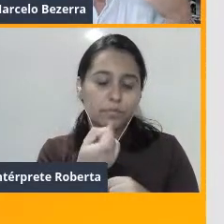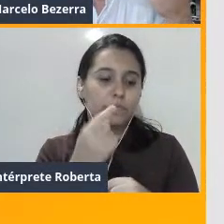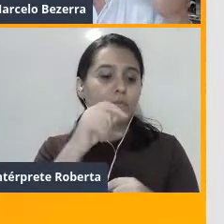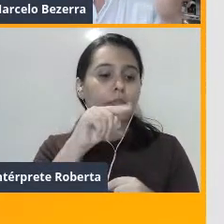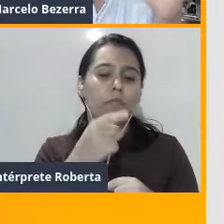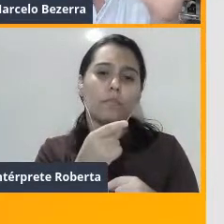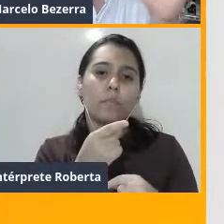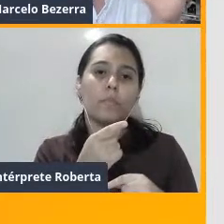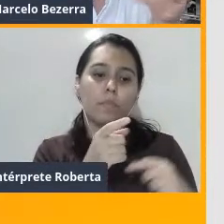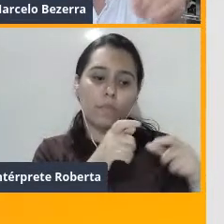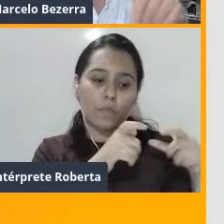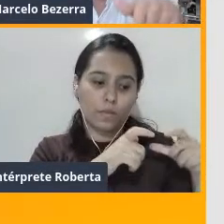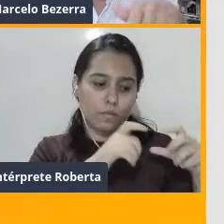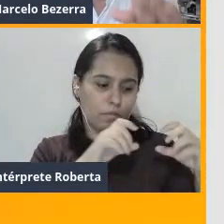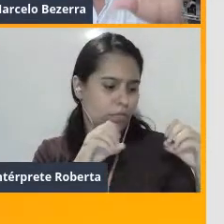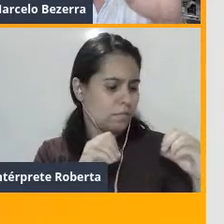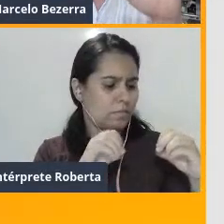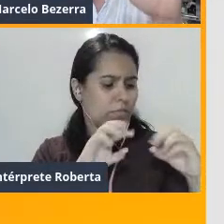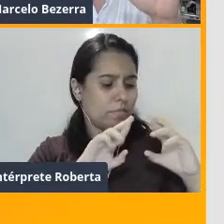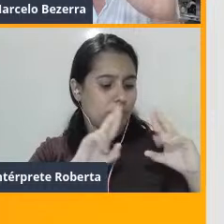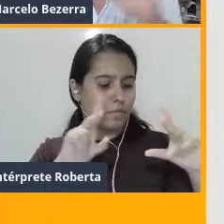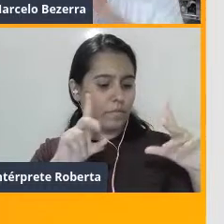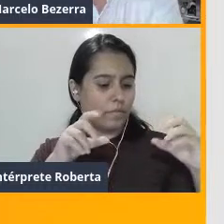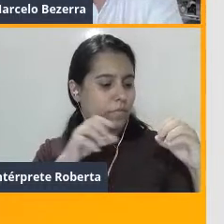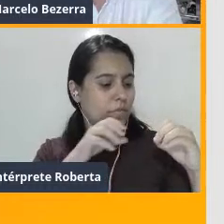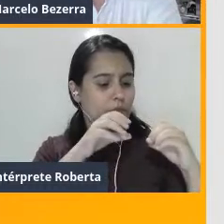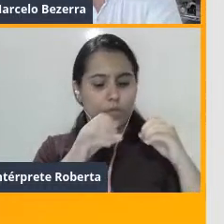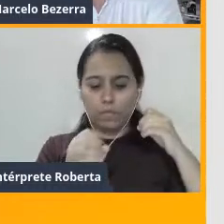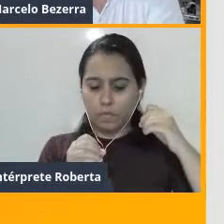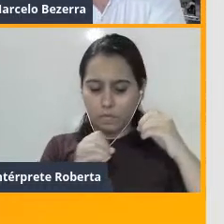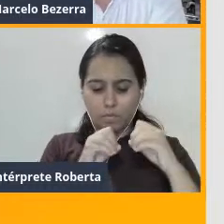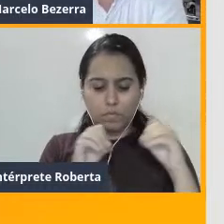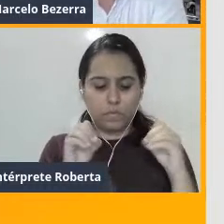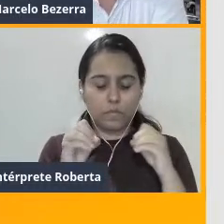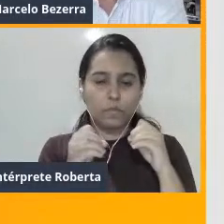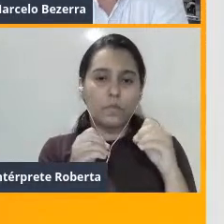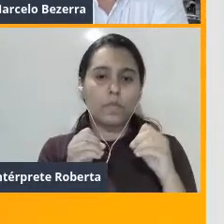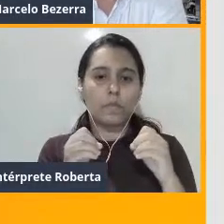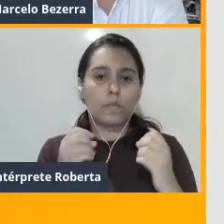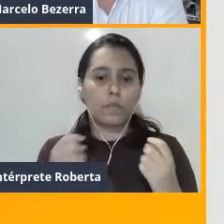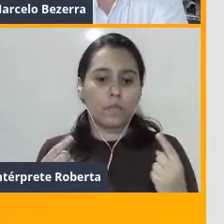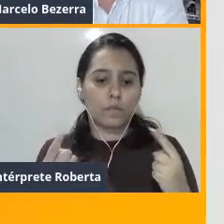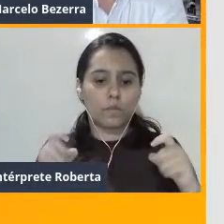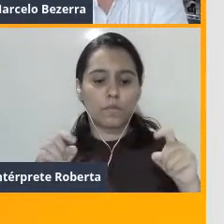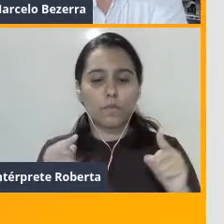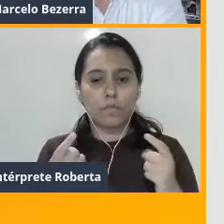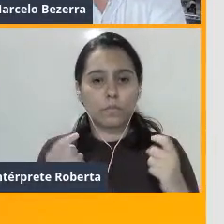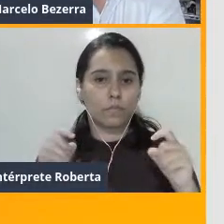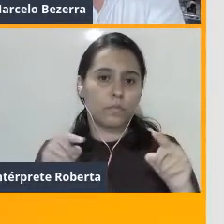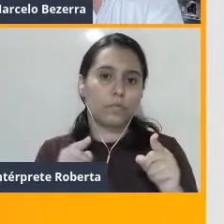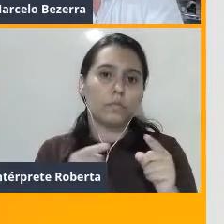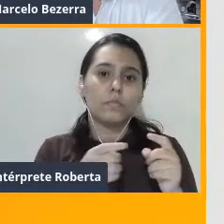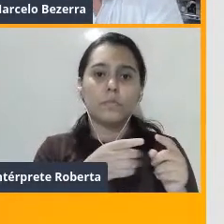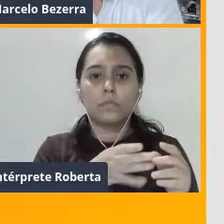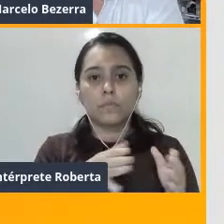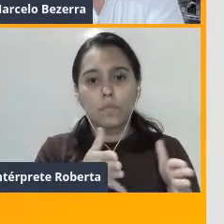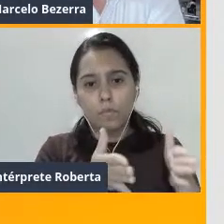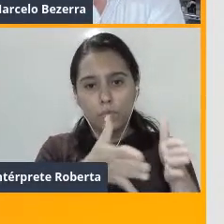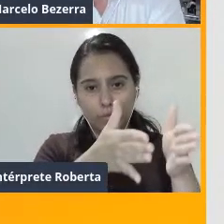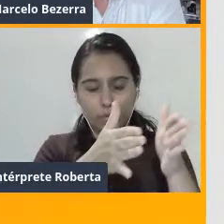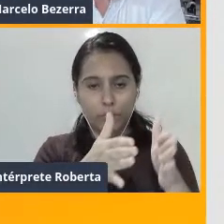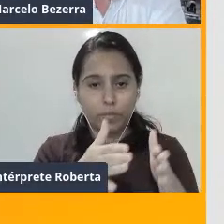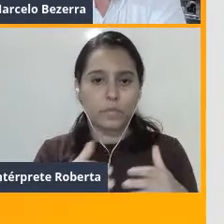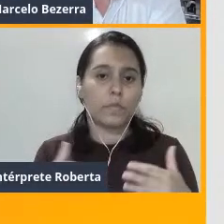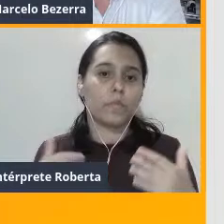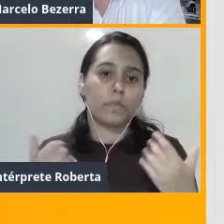E, a partir desse local em comum, eles seguem um determinado trajeto. Dito isso,